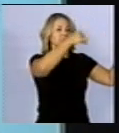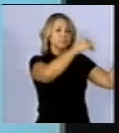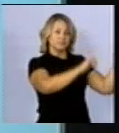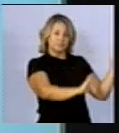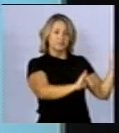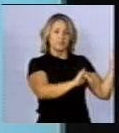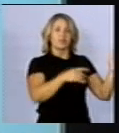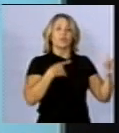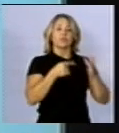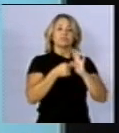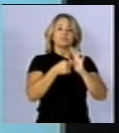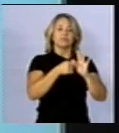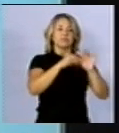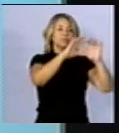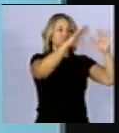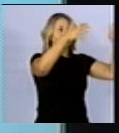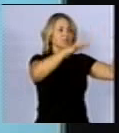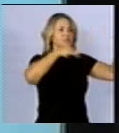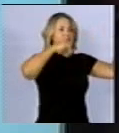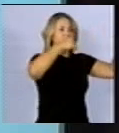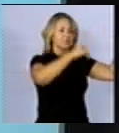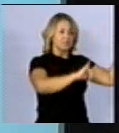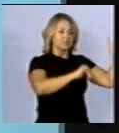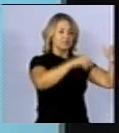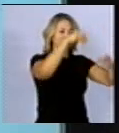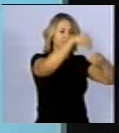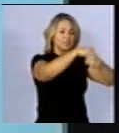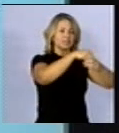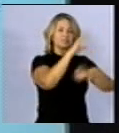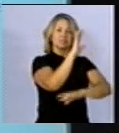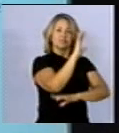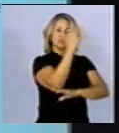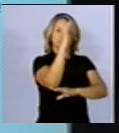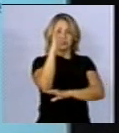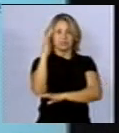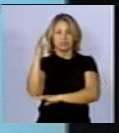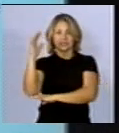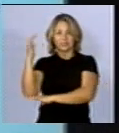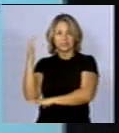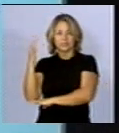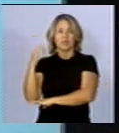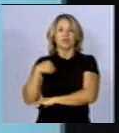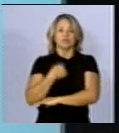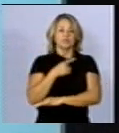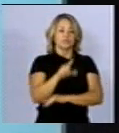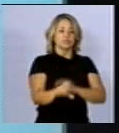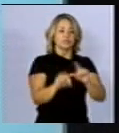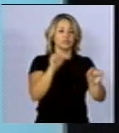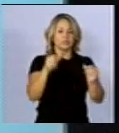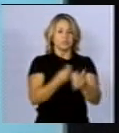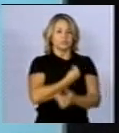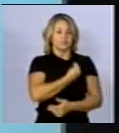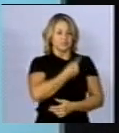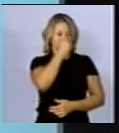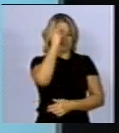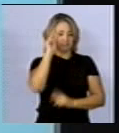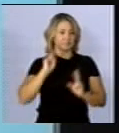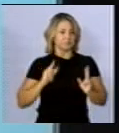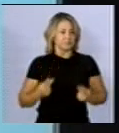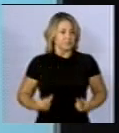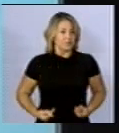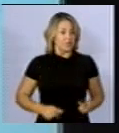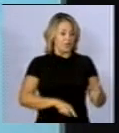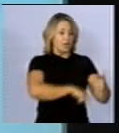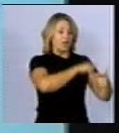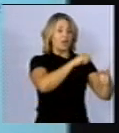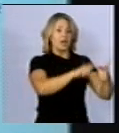se registra que os campos eletromagnéticos são presentes na natureza, ou seja, eles não são introduzidos exclusivamente pela atividade humana. A outra